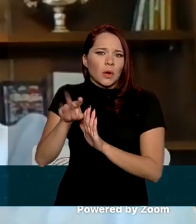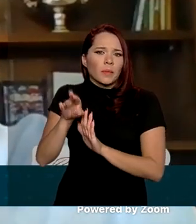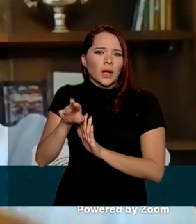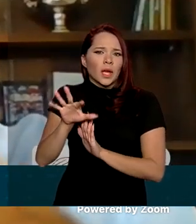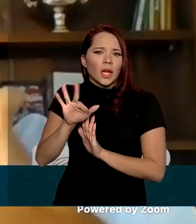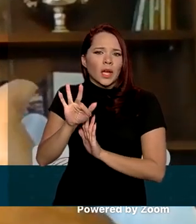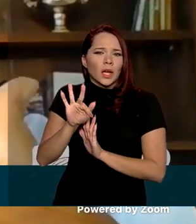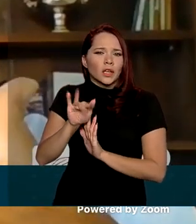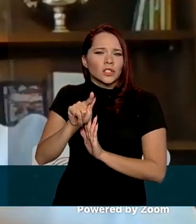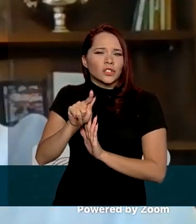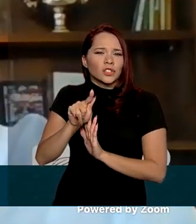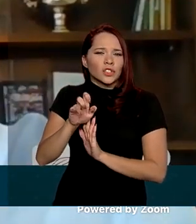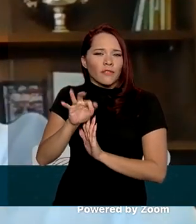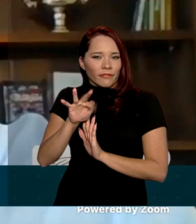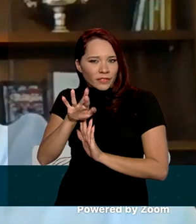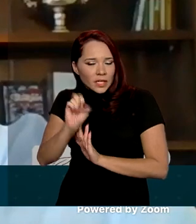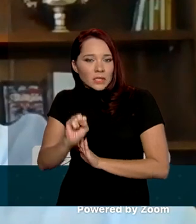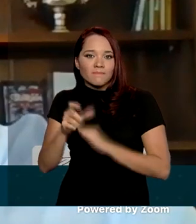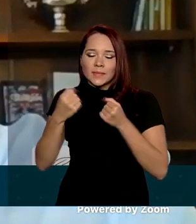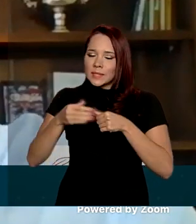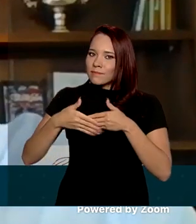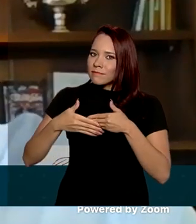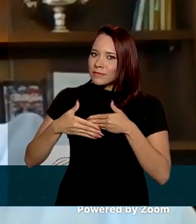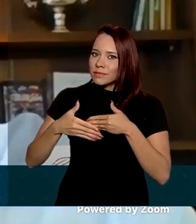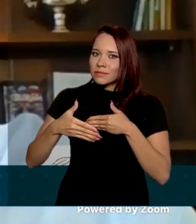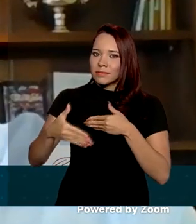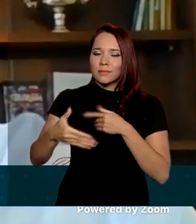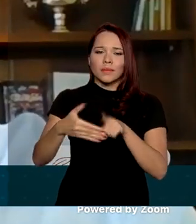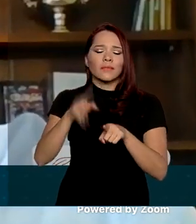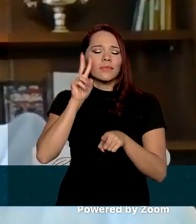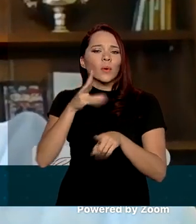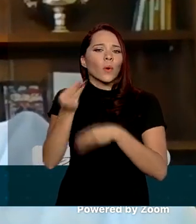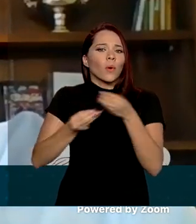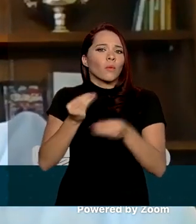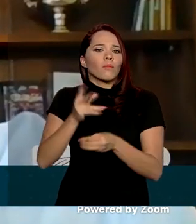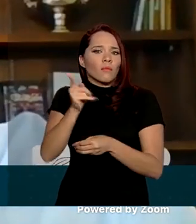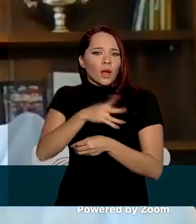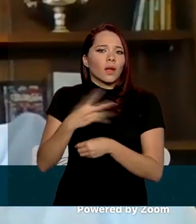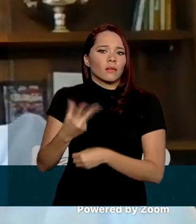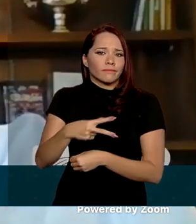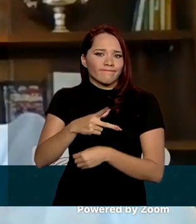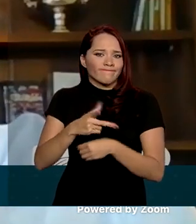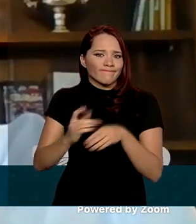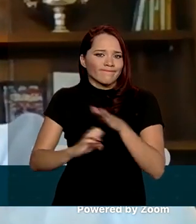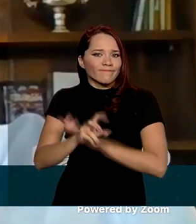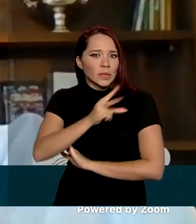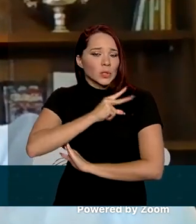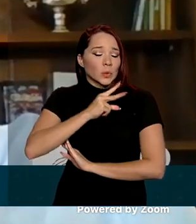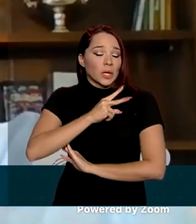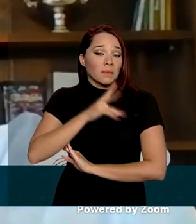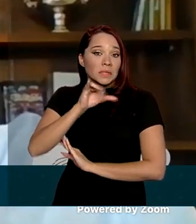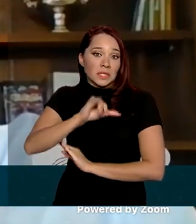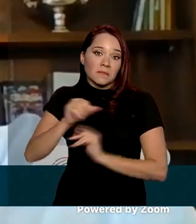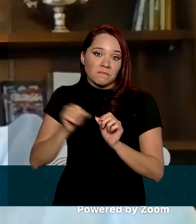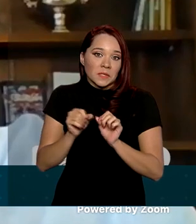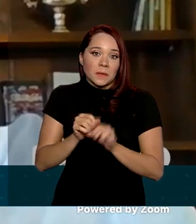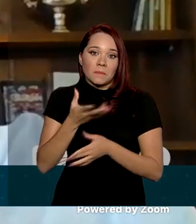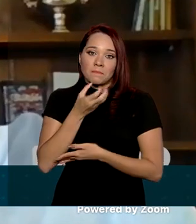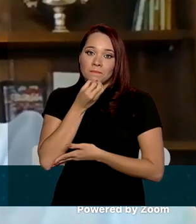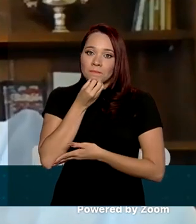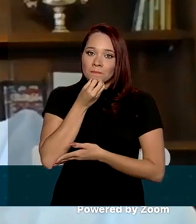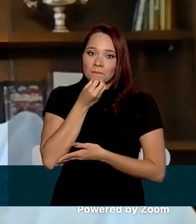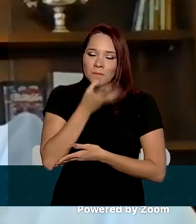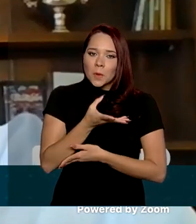achamos que isso aí tem que empurrar para frente para deixar a transação funcionar primeiro e achamos até que, se fizermos uma boa reforma